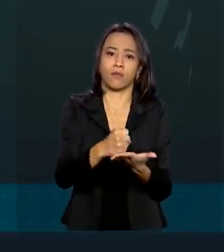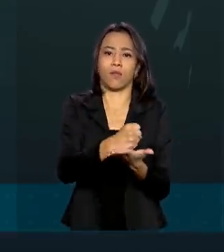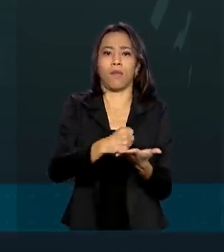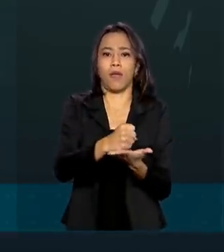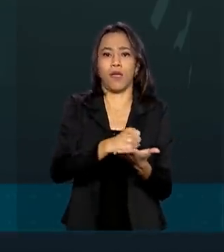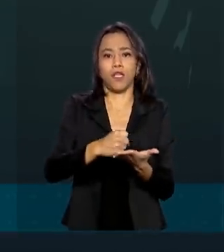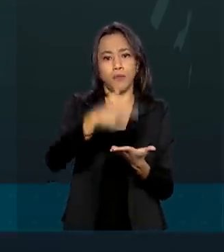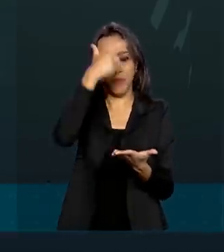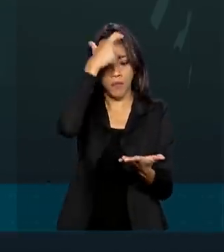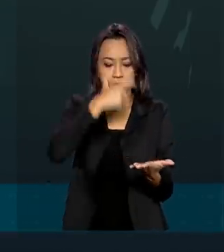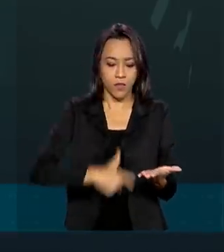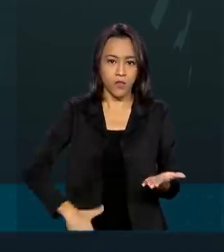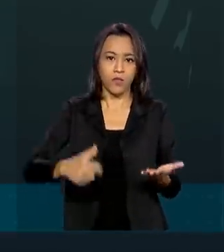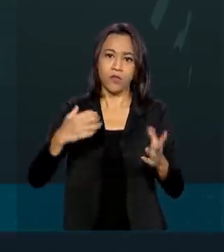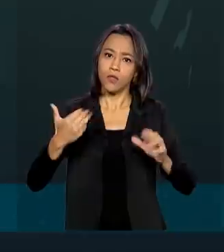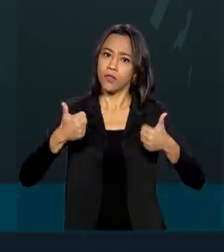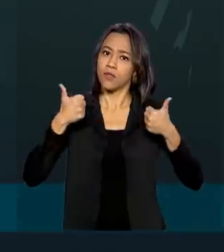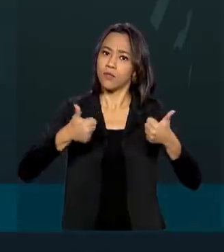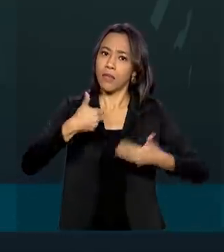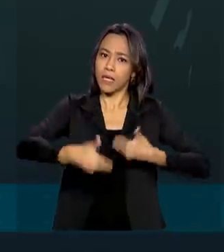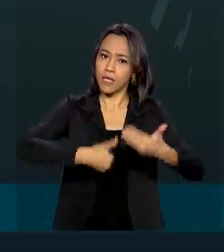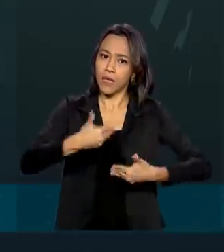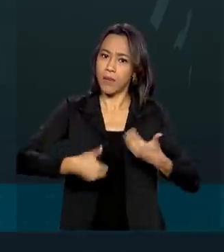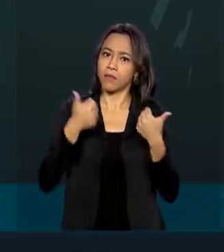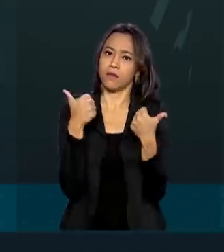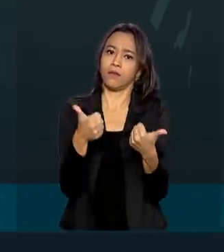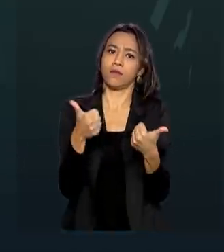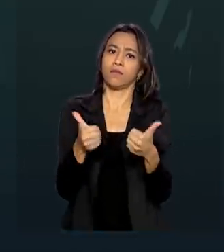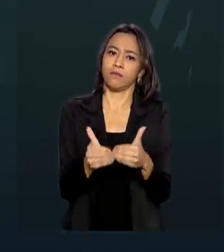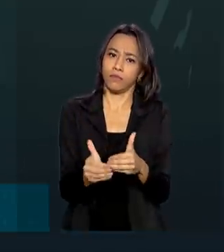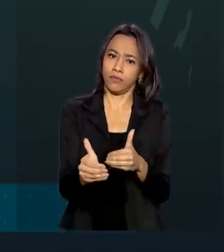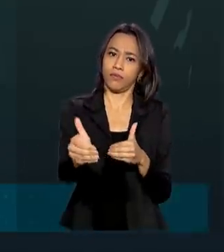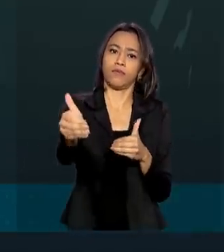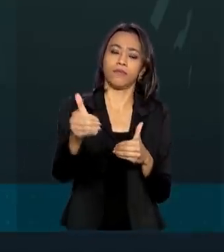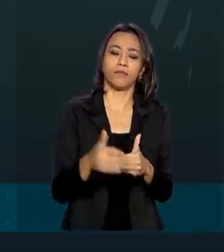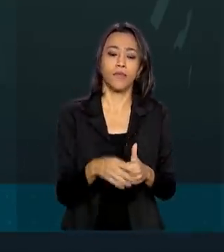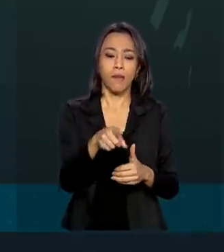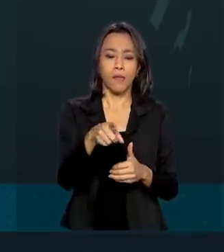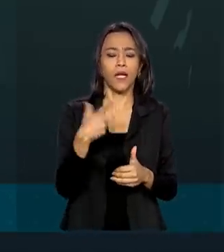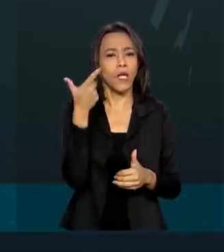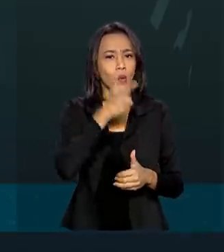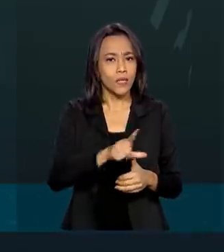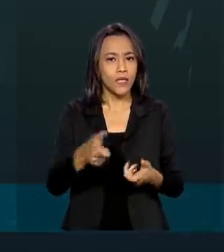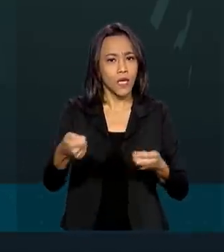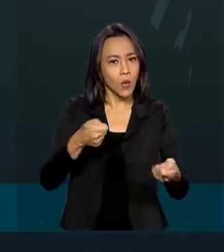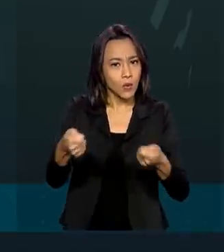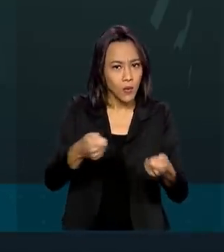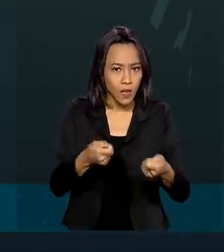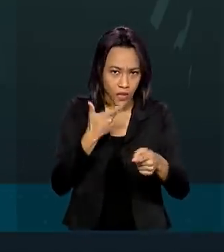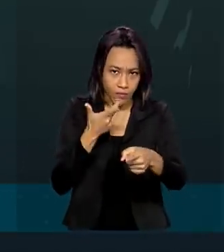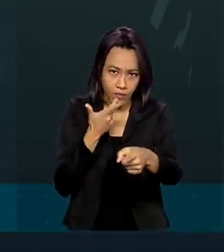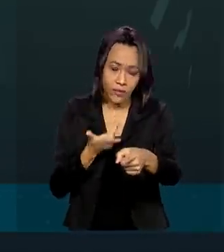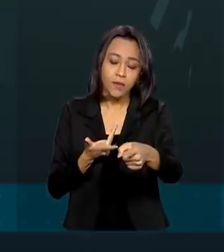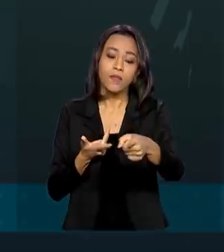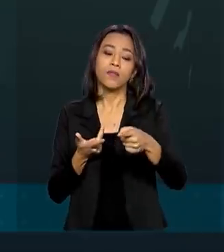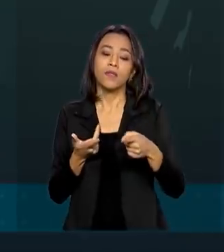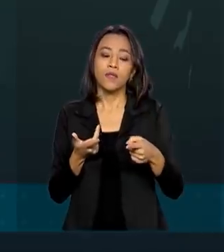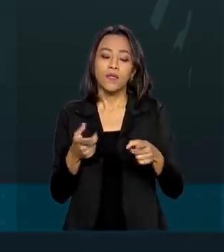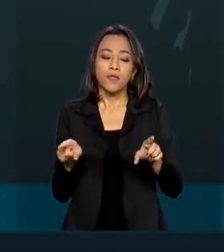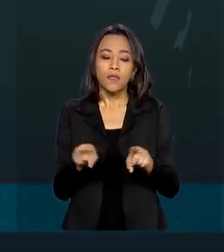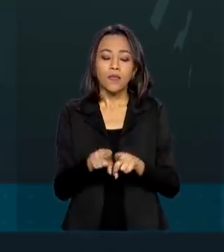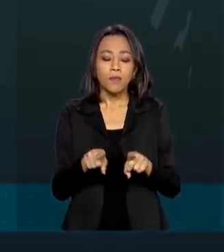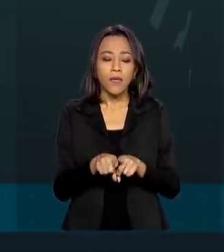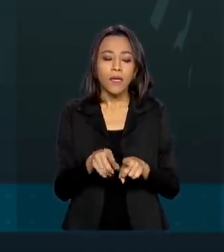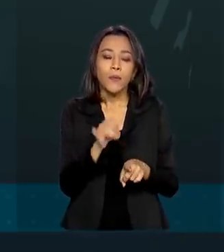consigam continuar com o tratamento. Para que eles permaneçam estáveis, controlados, E, como exemplo,